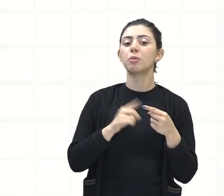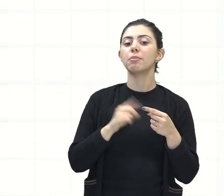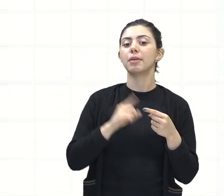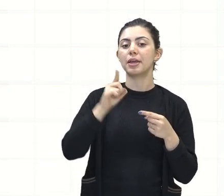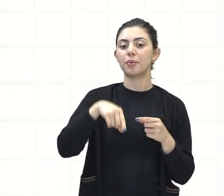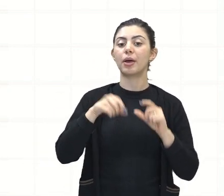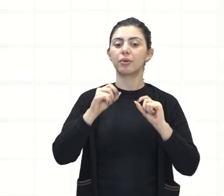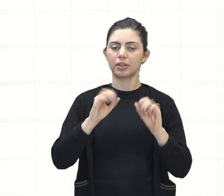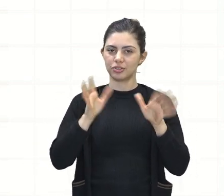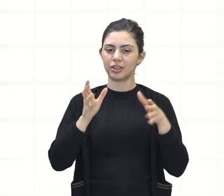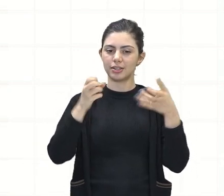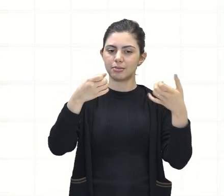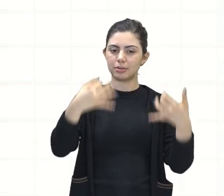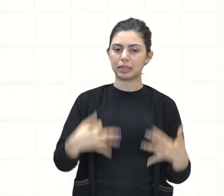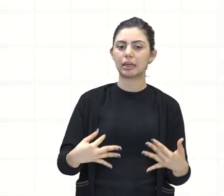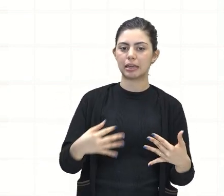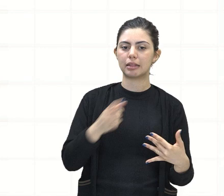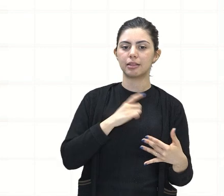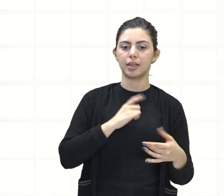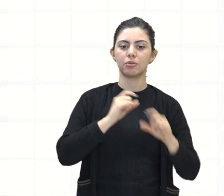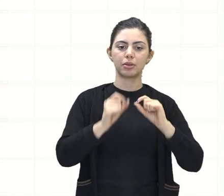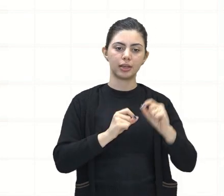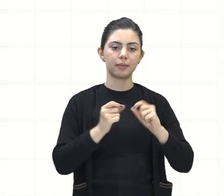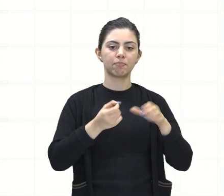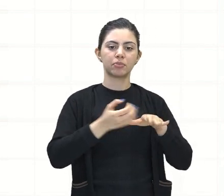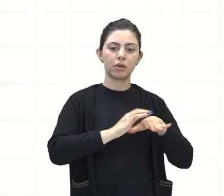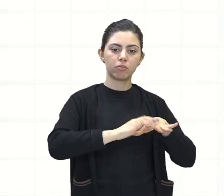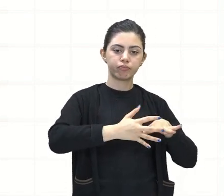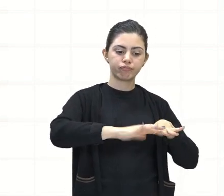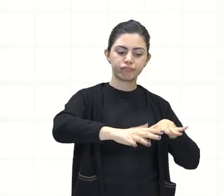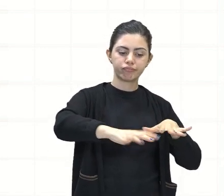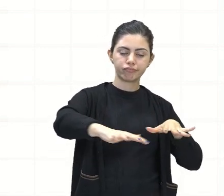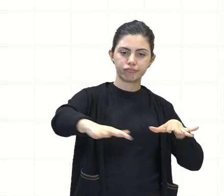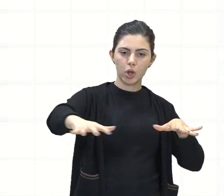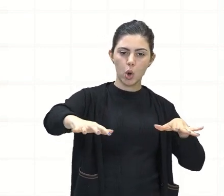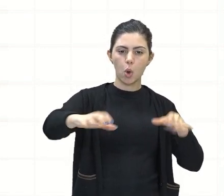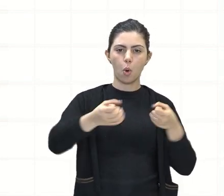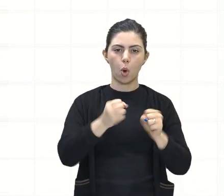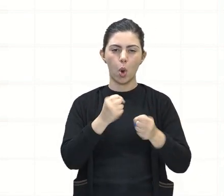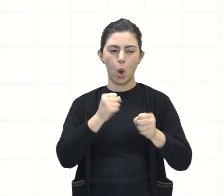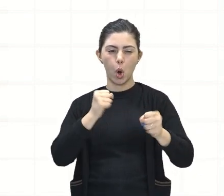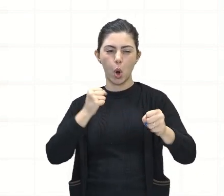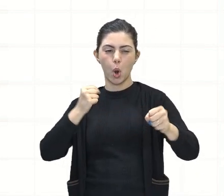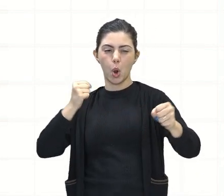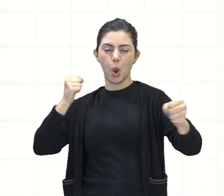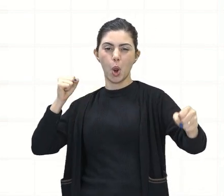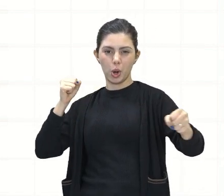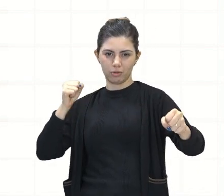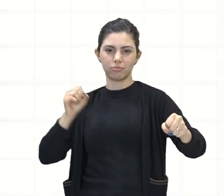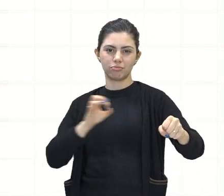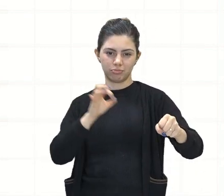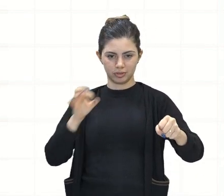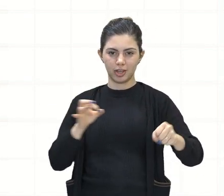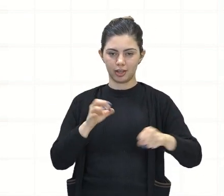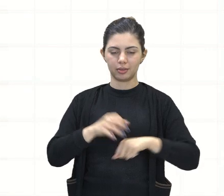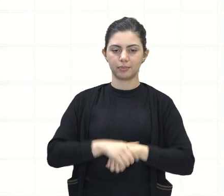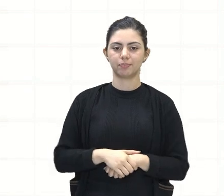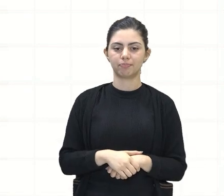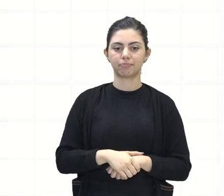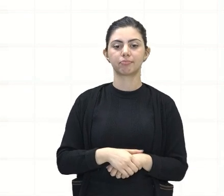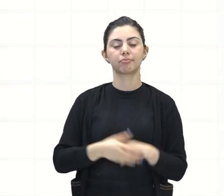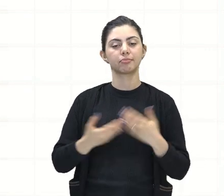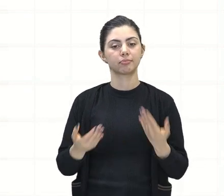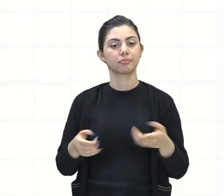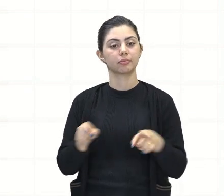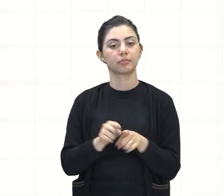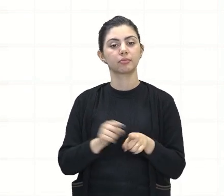apontei pra vocês, que corresponde a uma superfície emessa mais extensa, né? A gente tem mais terra aparecendo nessa área. E a gente